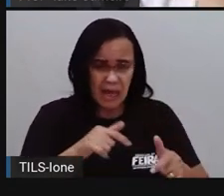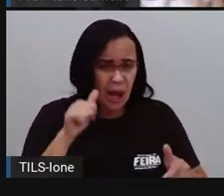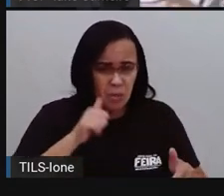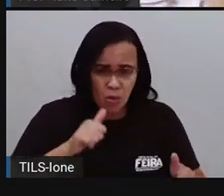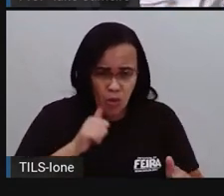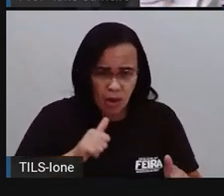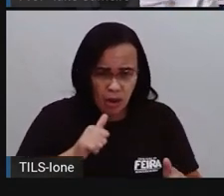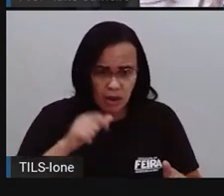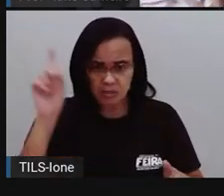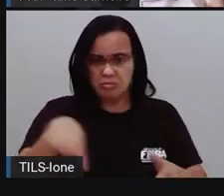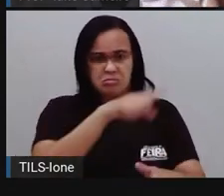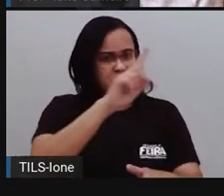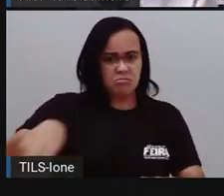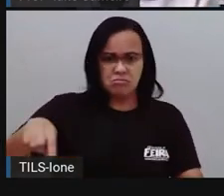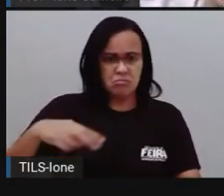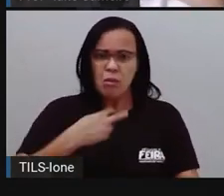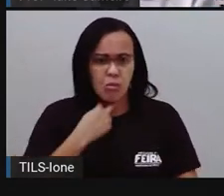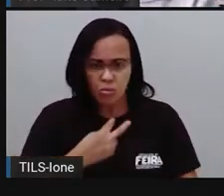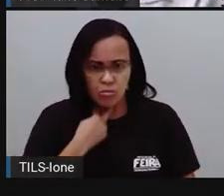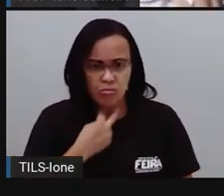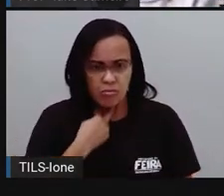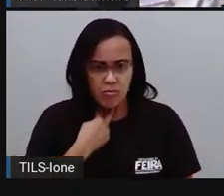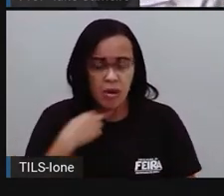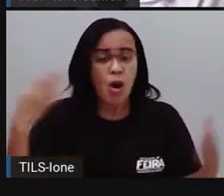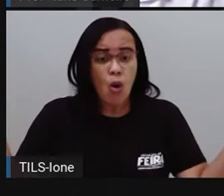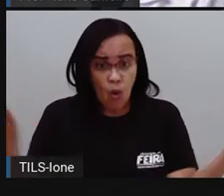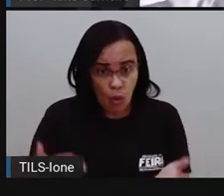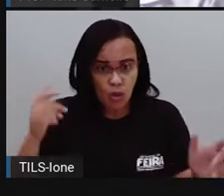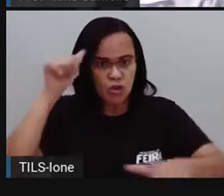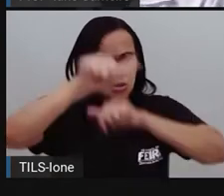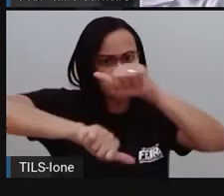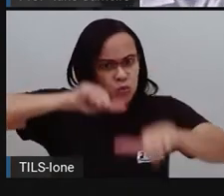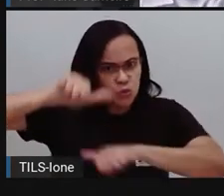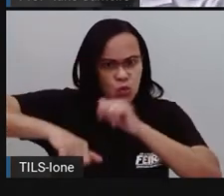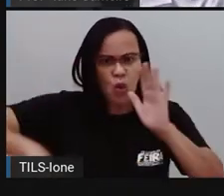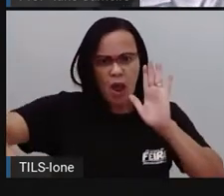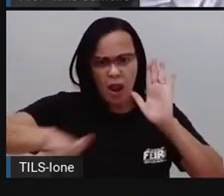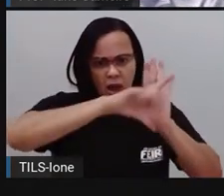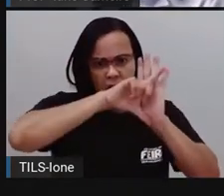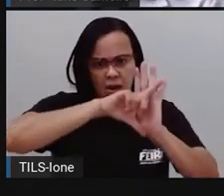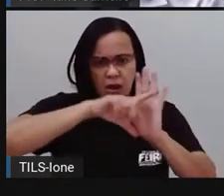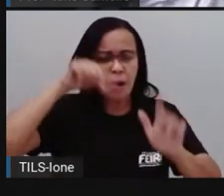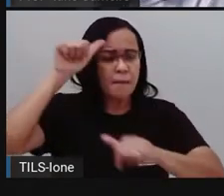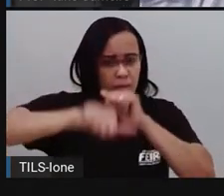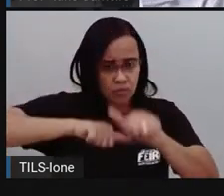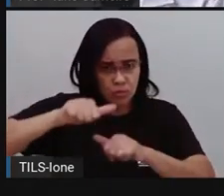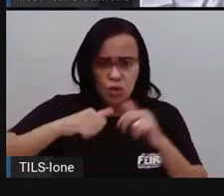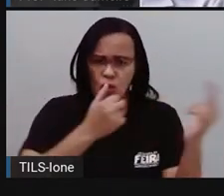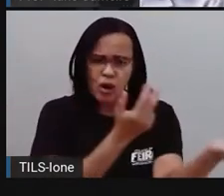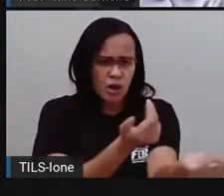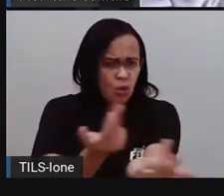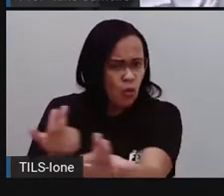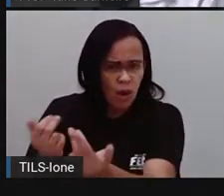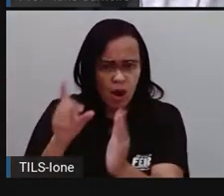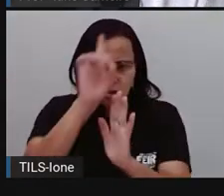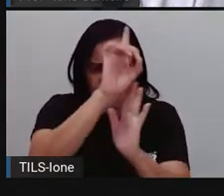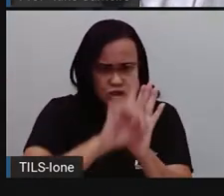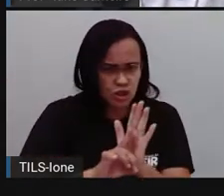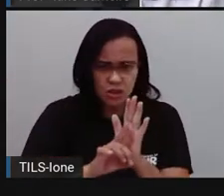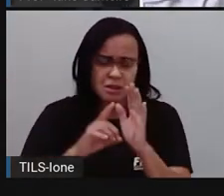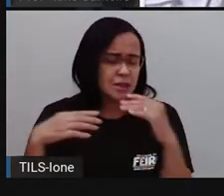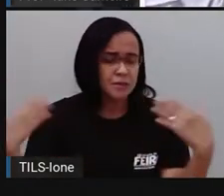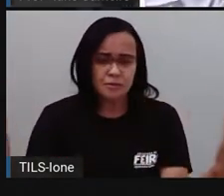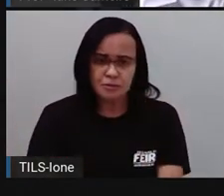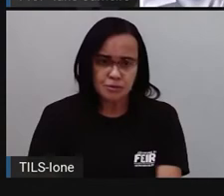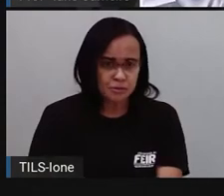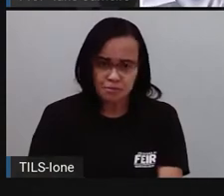Então, as leis foram mudando, dizendo que não, nós somos também capazes de fazer essas coisas também, né? Então, ó, a igualdade, né?